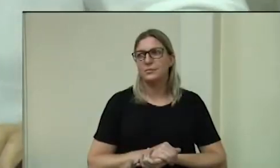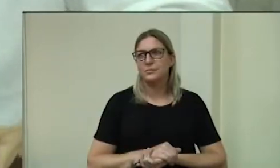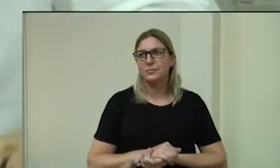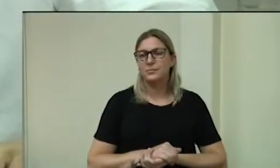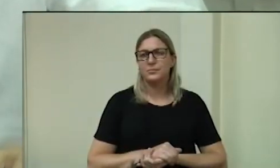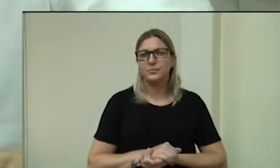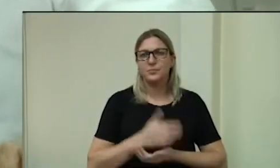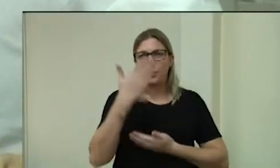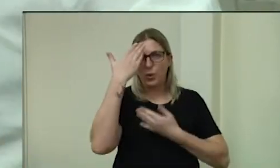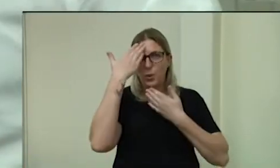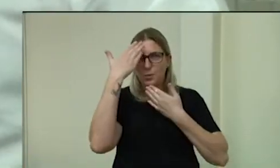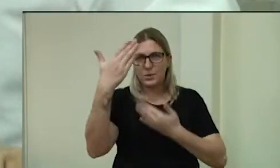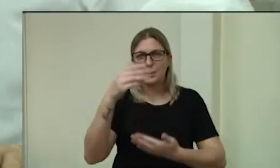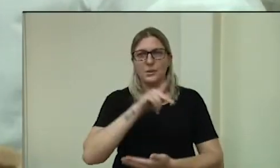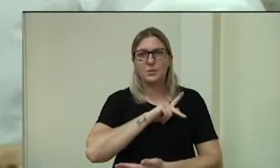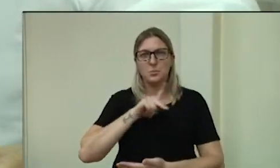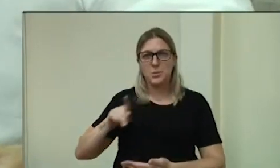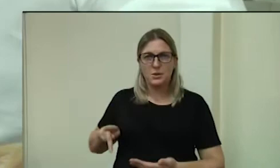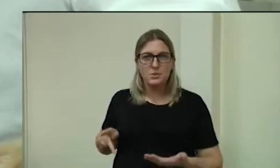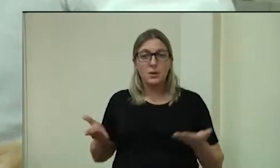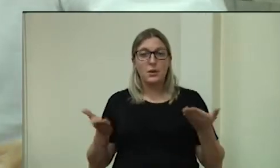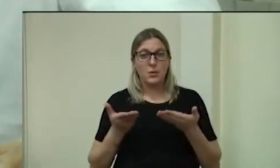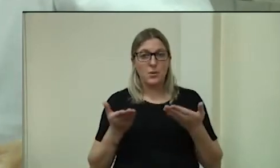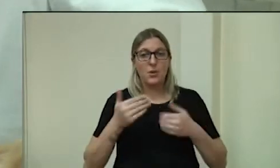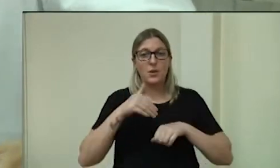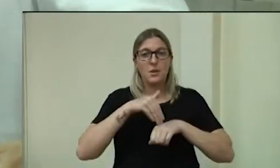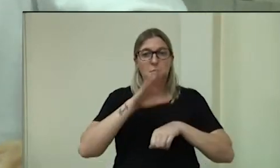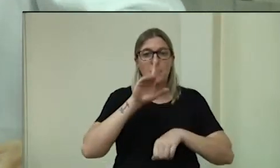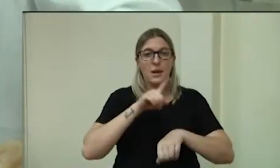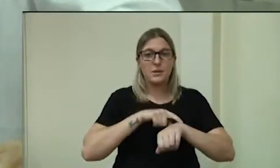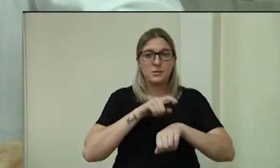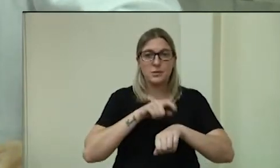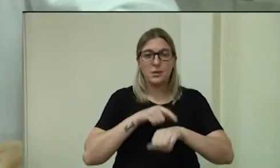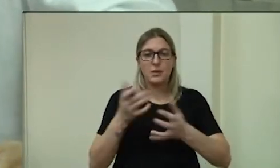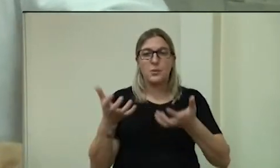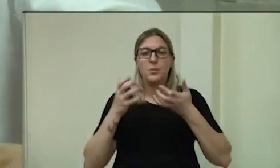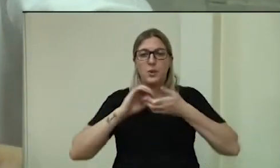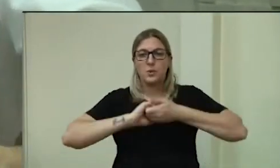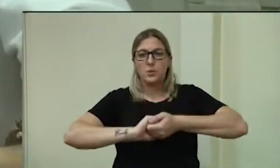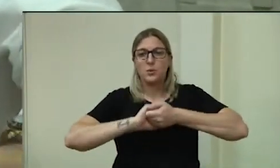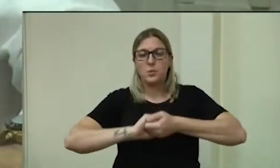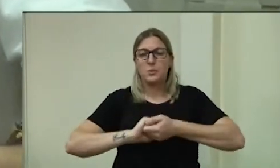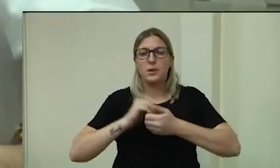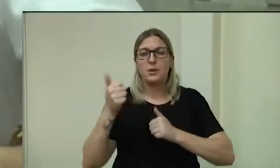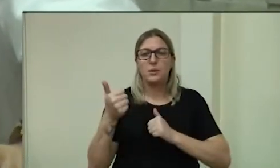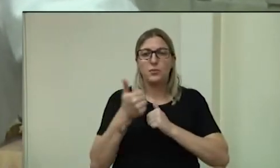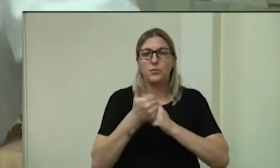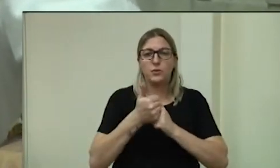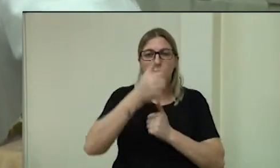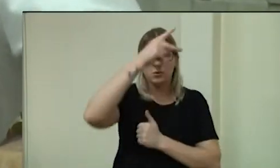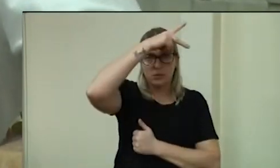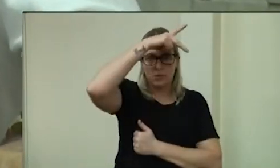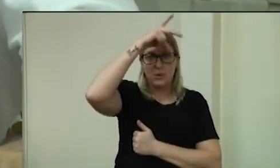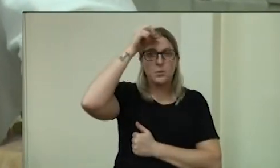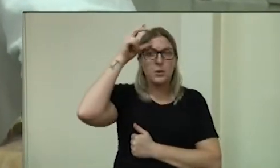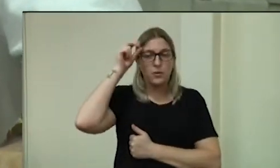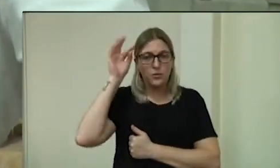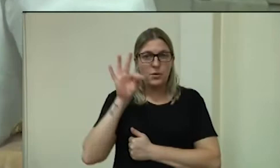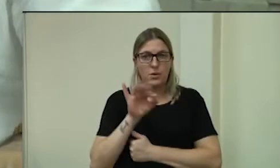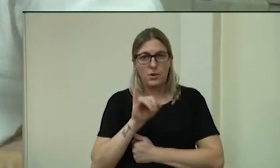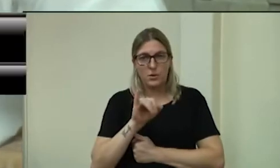Obrigado, presidente, agora, com um pouquinho mais de tempo, quero cumprimentar o nosso vice-prefeito, Tirelo,